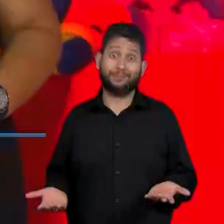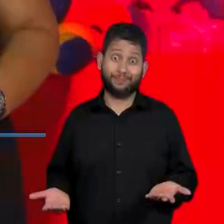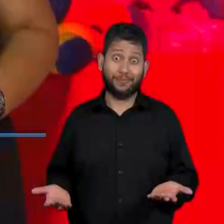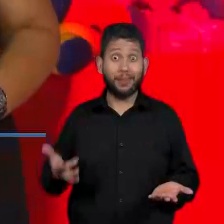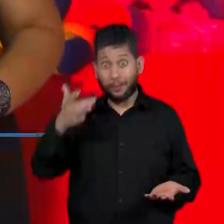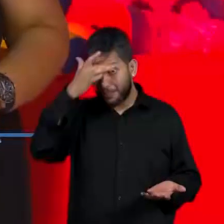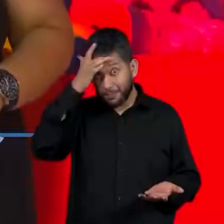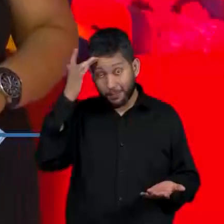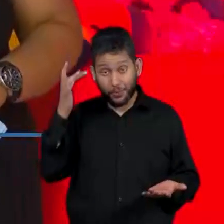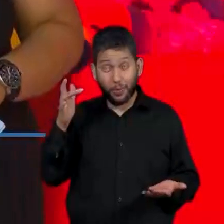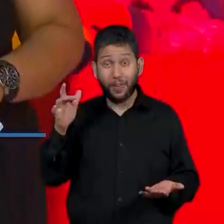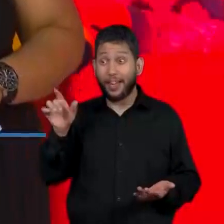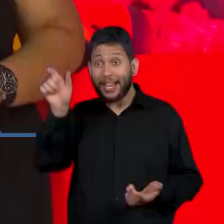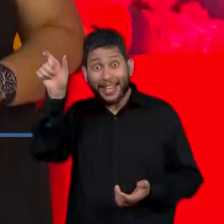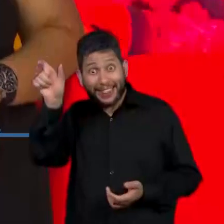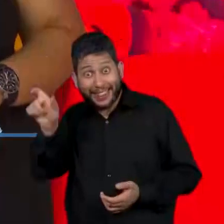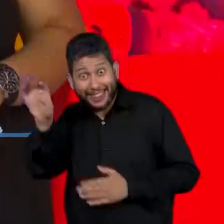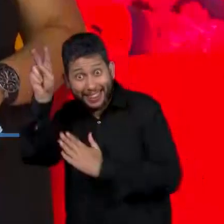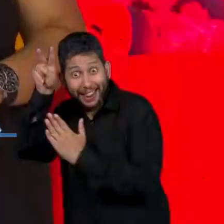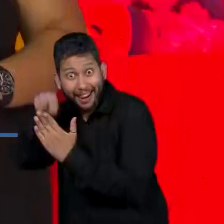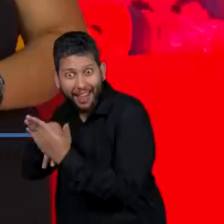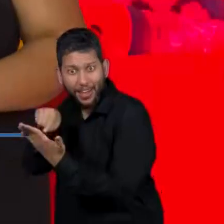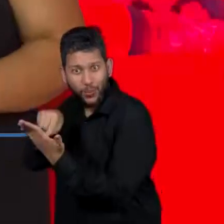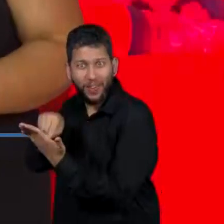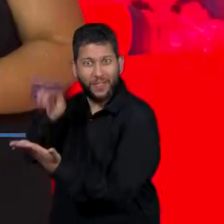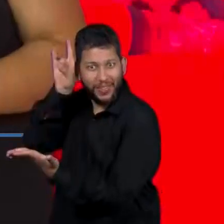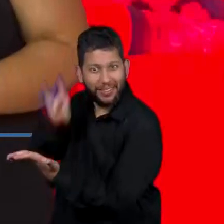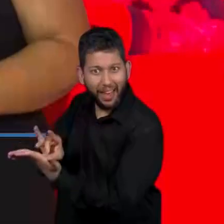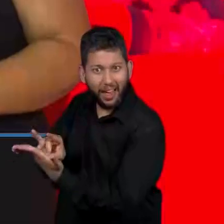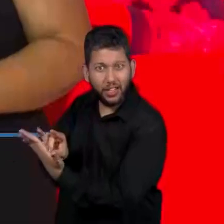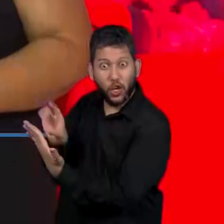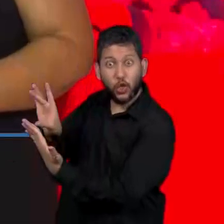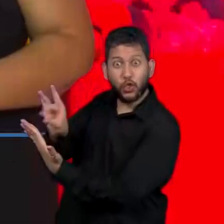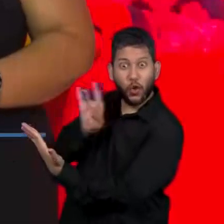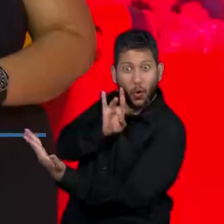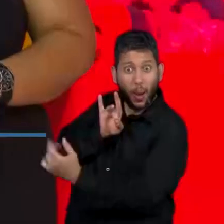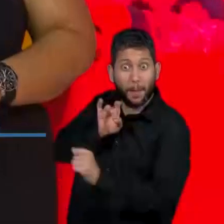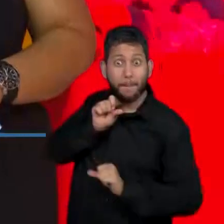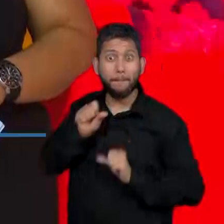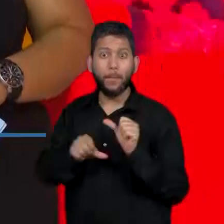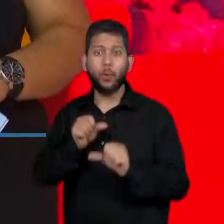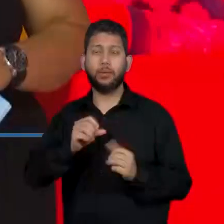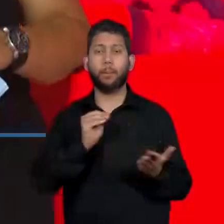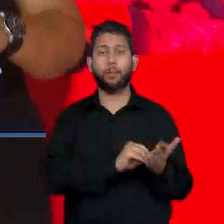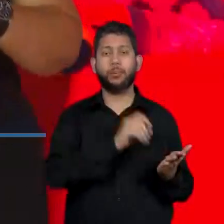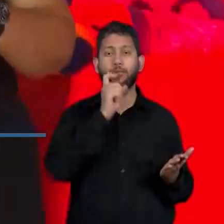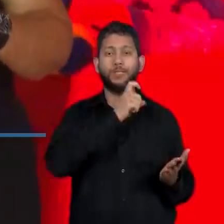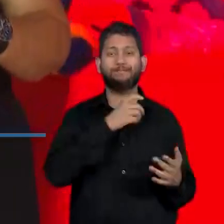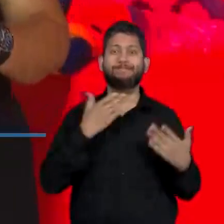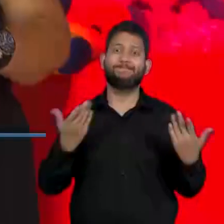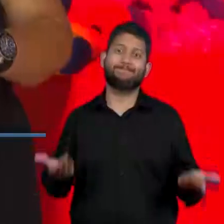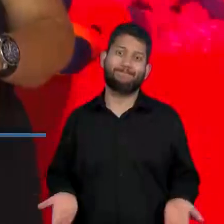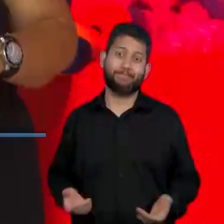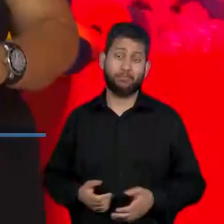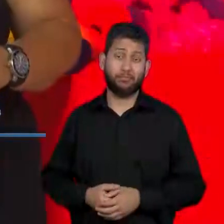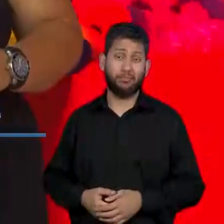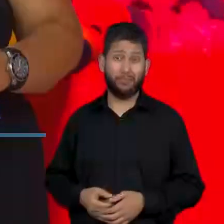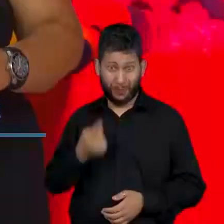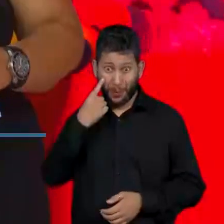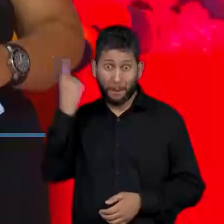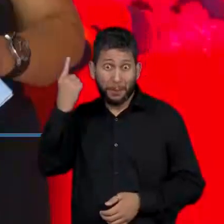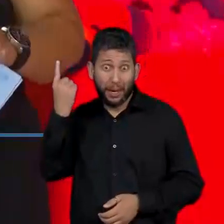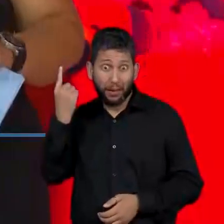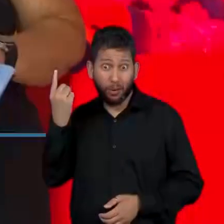modificando uma informação que seria verdadeira, que acontece aqui. Na primeira, a gente não tem detalhamento